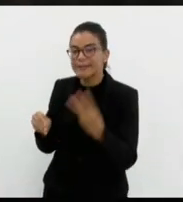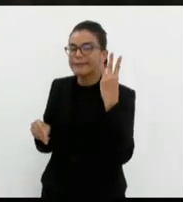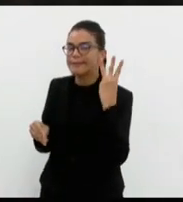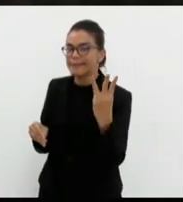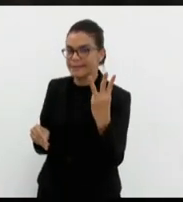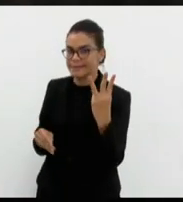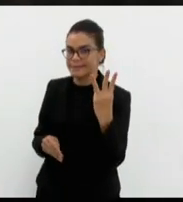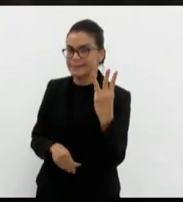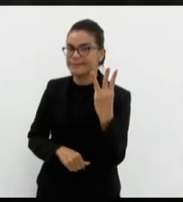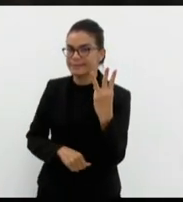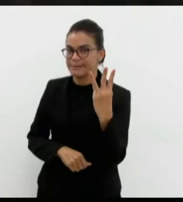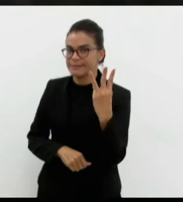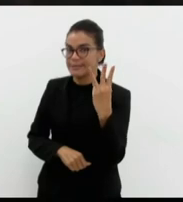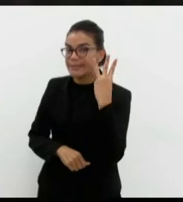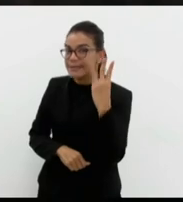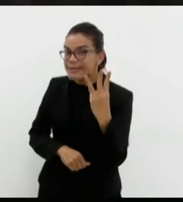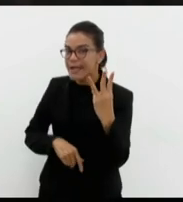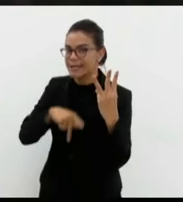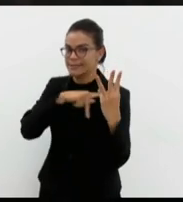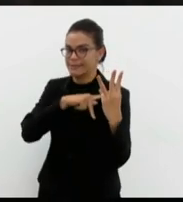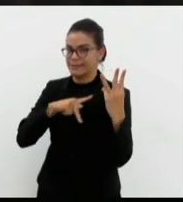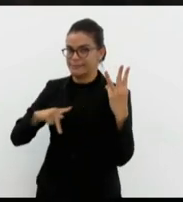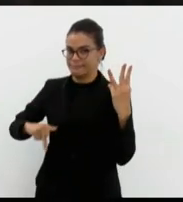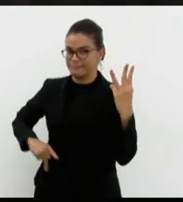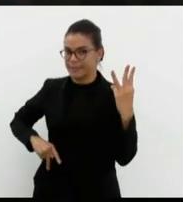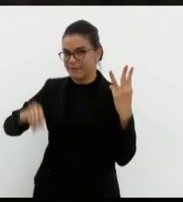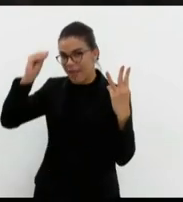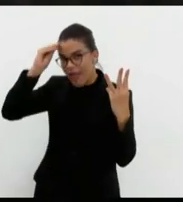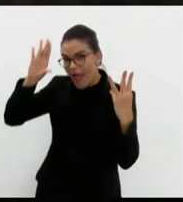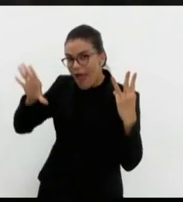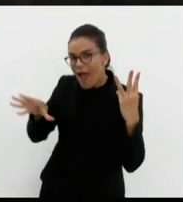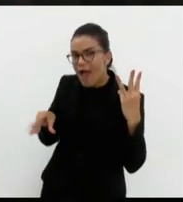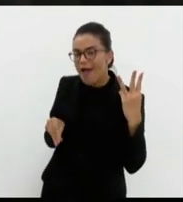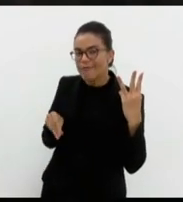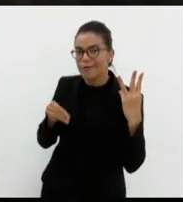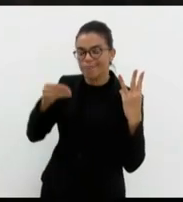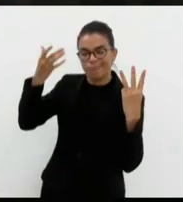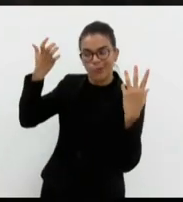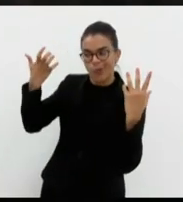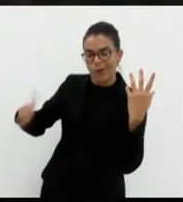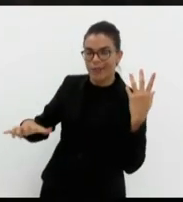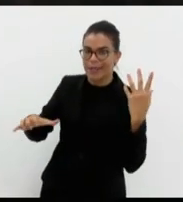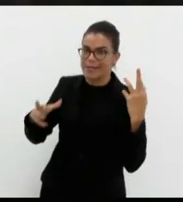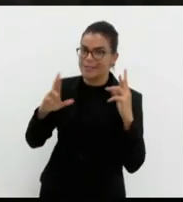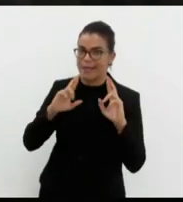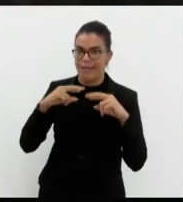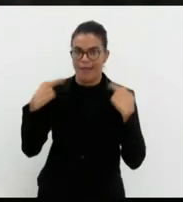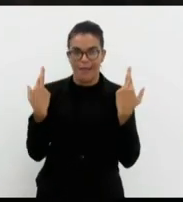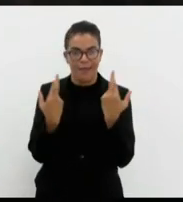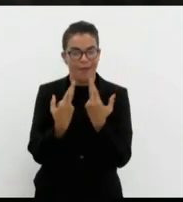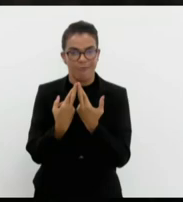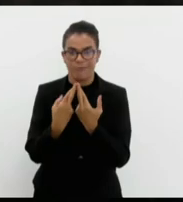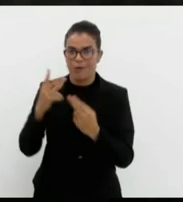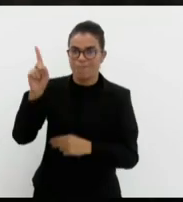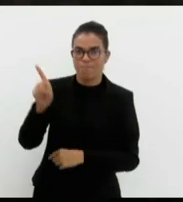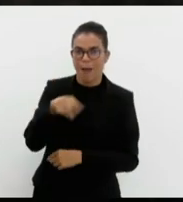três presidentes africanos se negaram a se reunir com ele e cancelaram a reunião